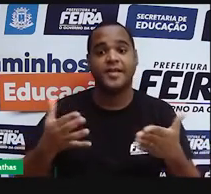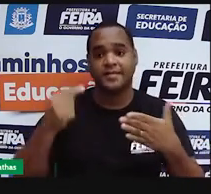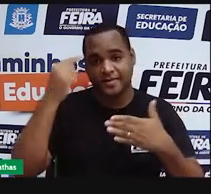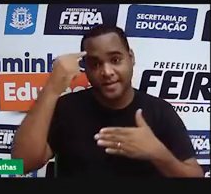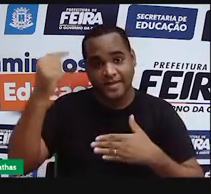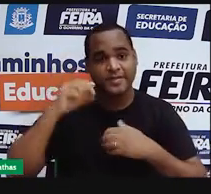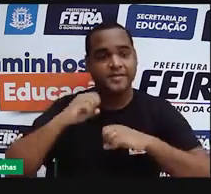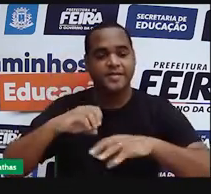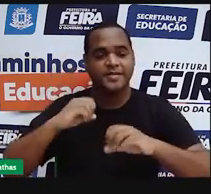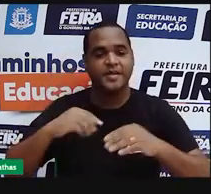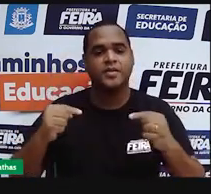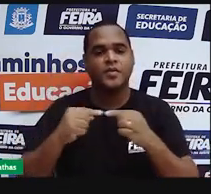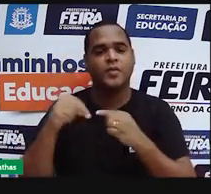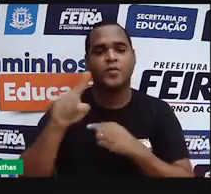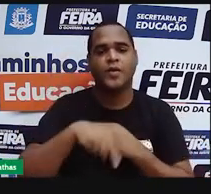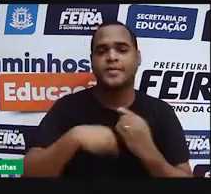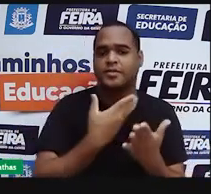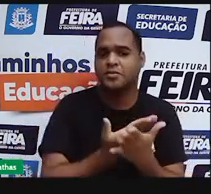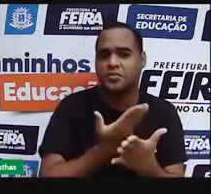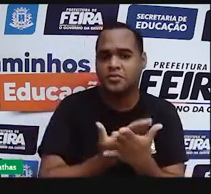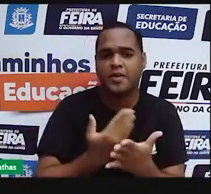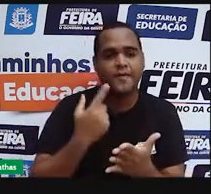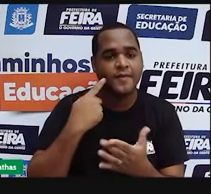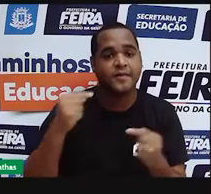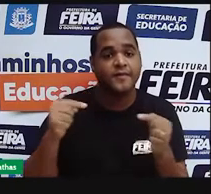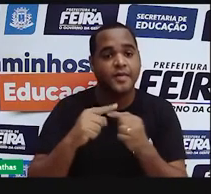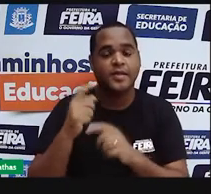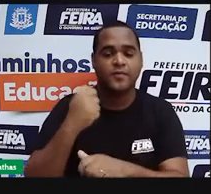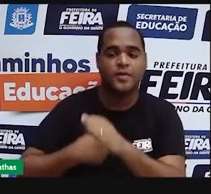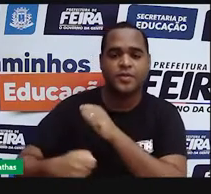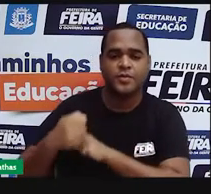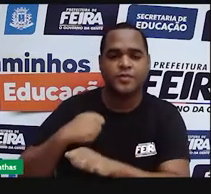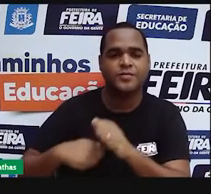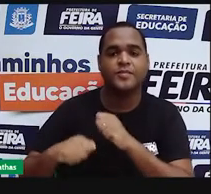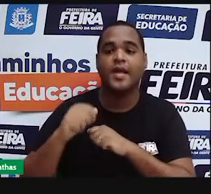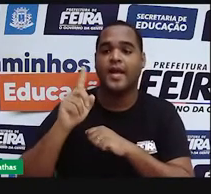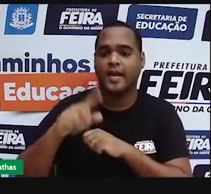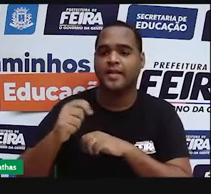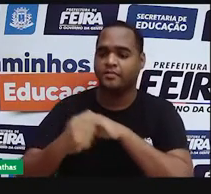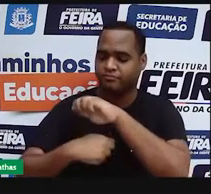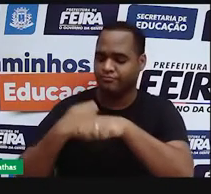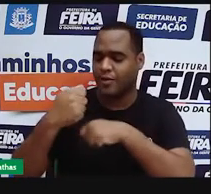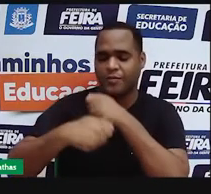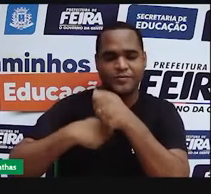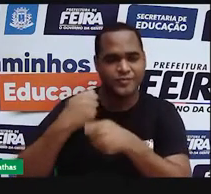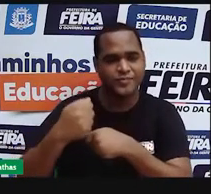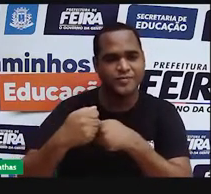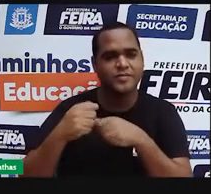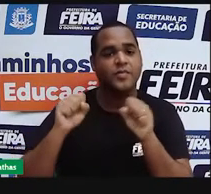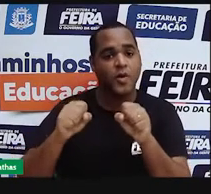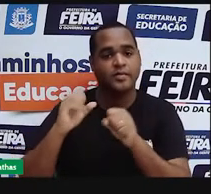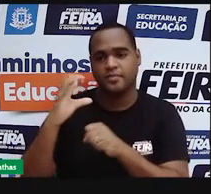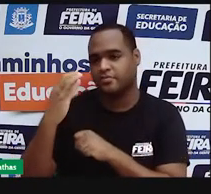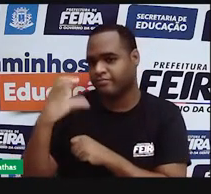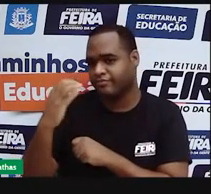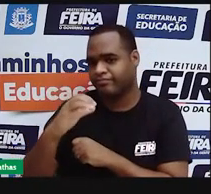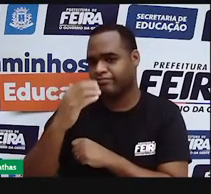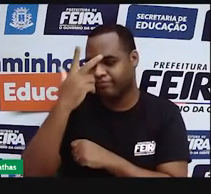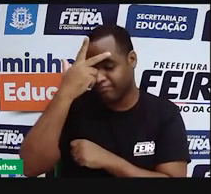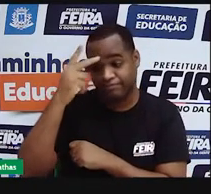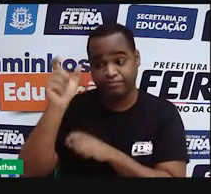estudou sobre esses modelos atômicos, a gente viu que modelos atômicos são modelos criados pelos cientistas para